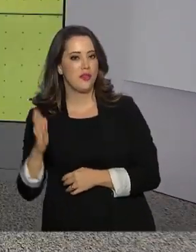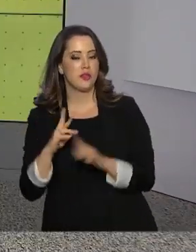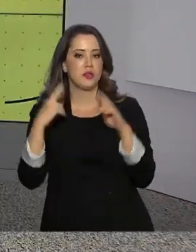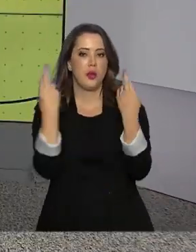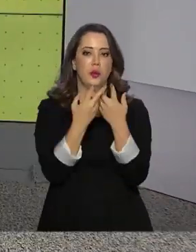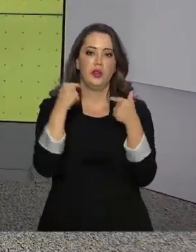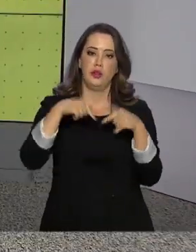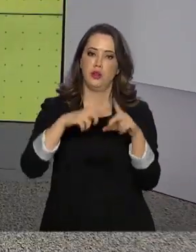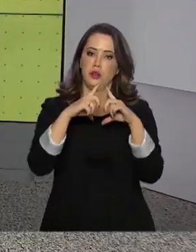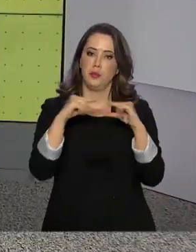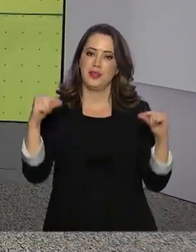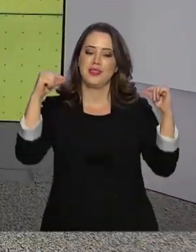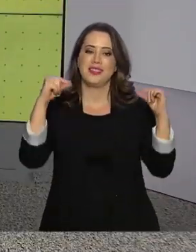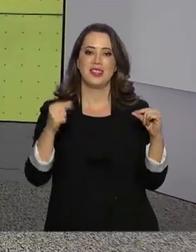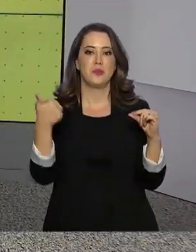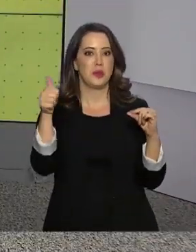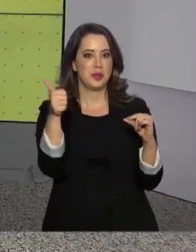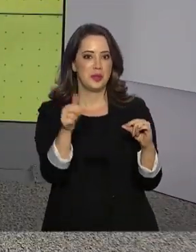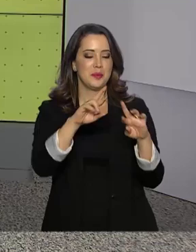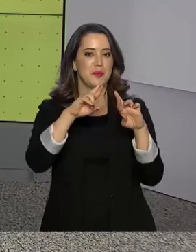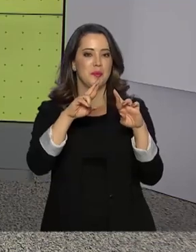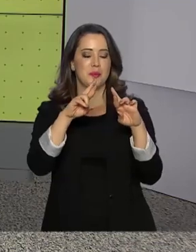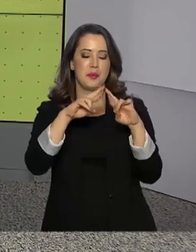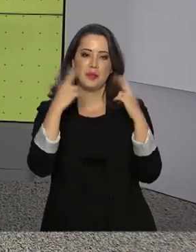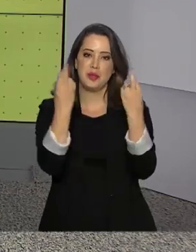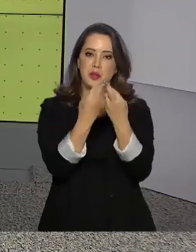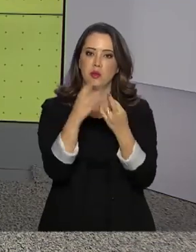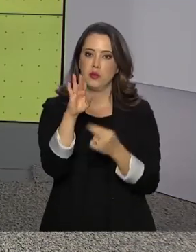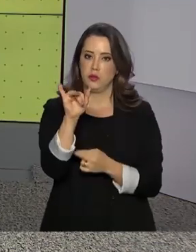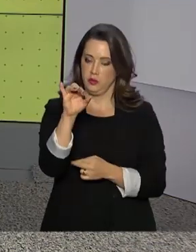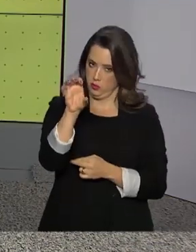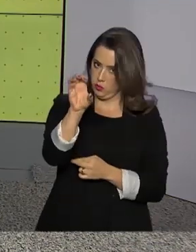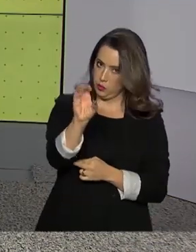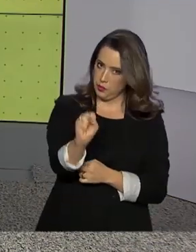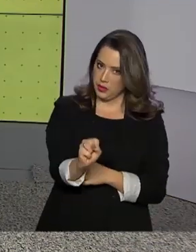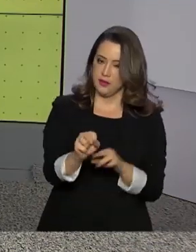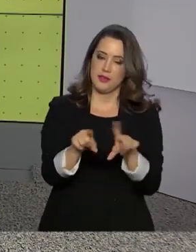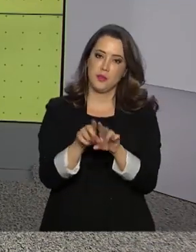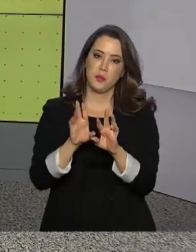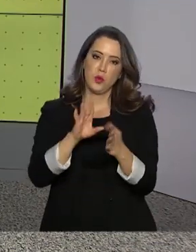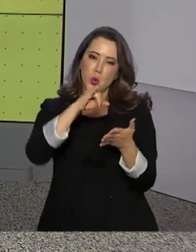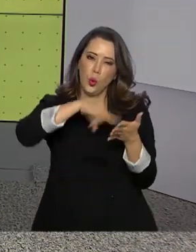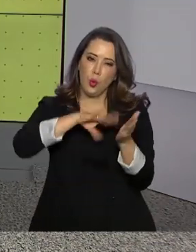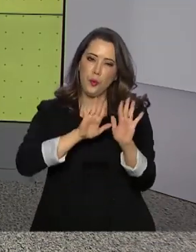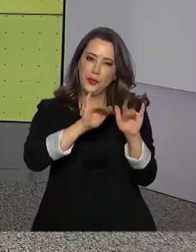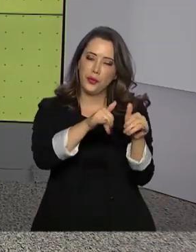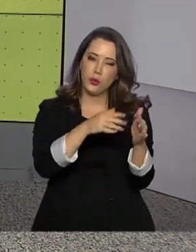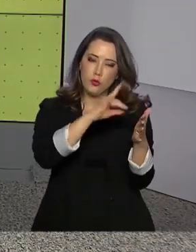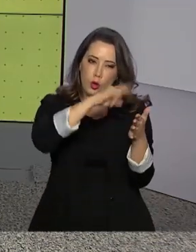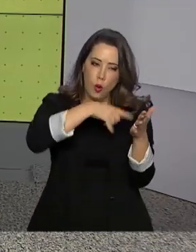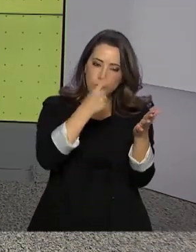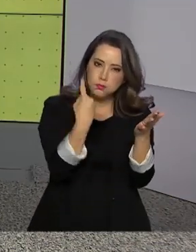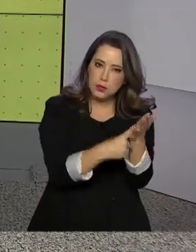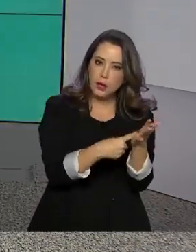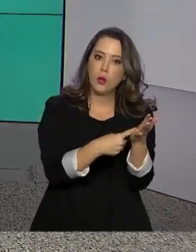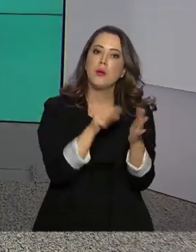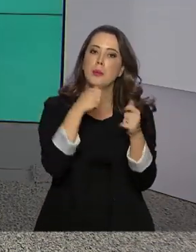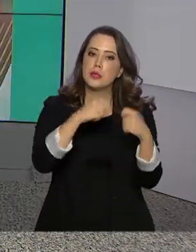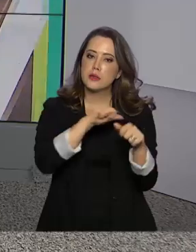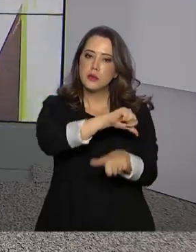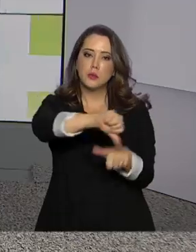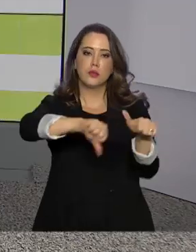Sul se reuniram em Brasília para a 11ª Cúpula do BRICS. No documento final, eles reafirmaram a necessidade de reformas